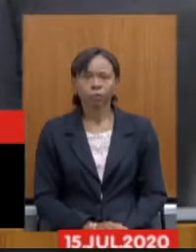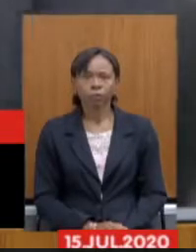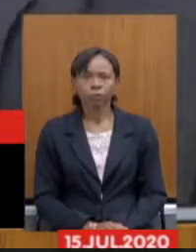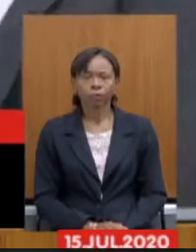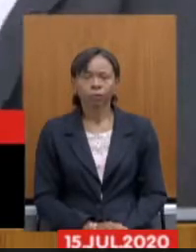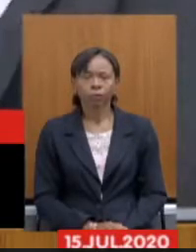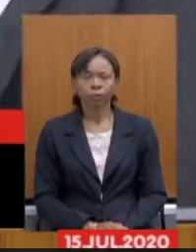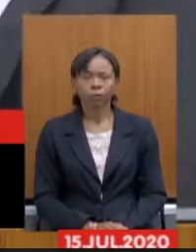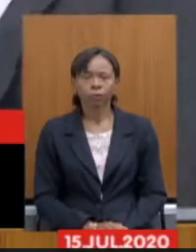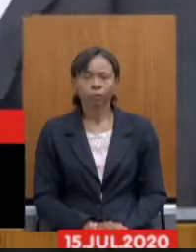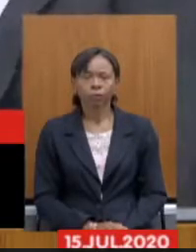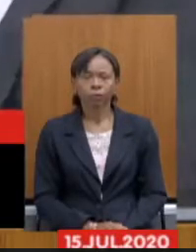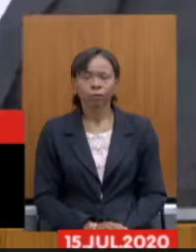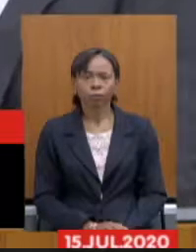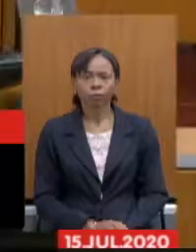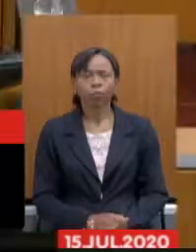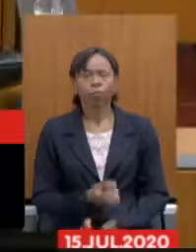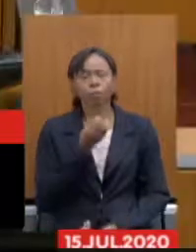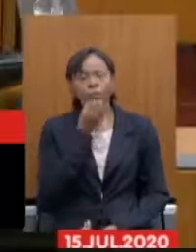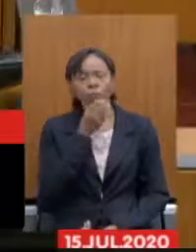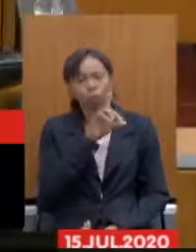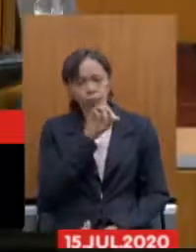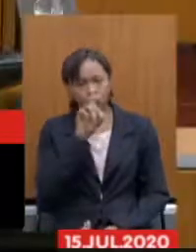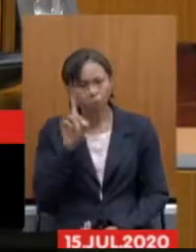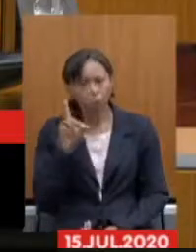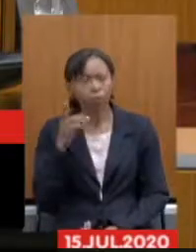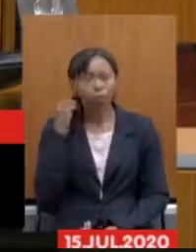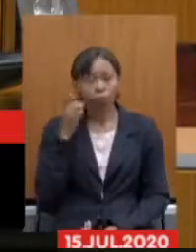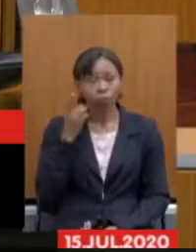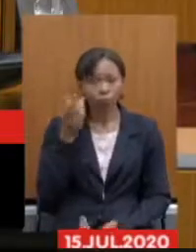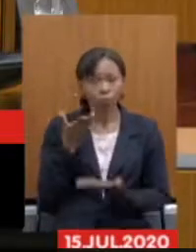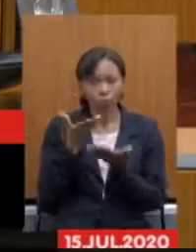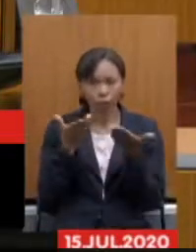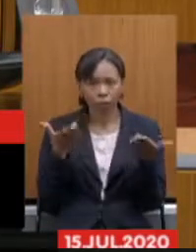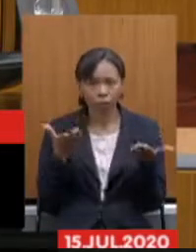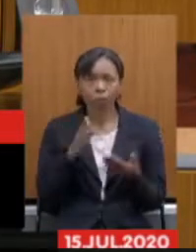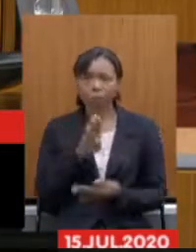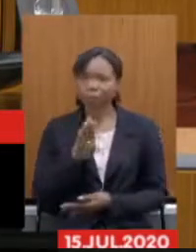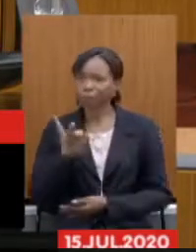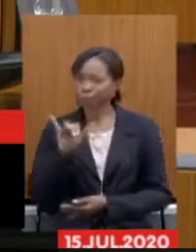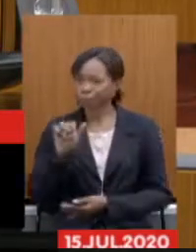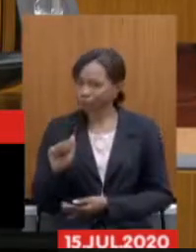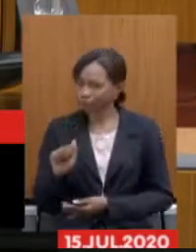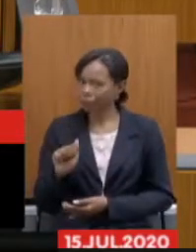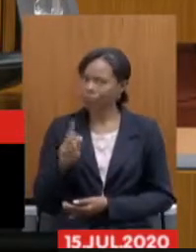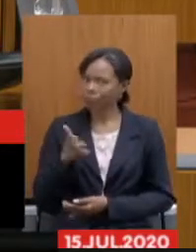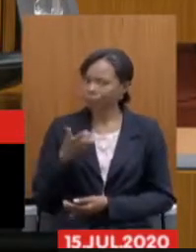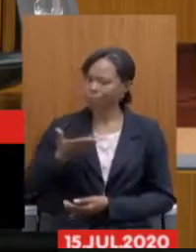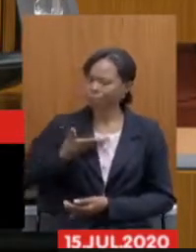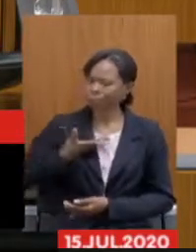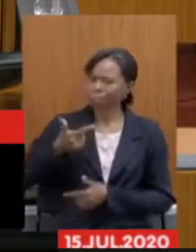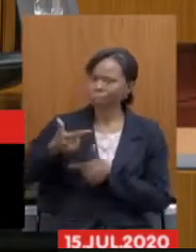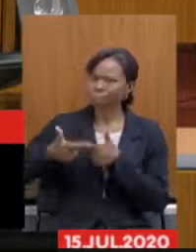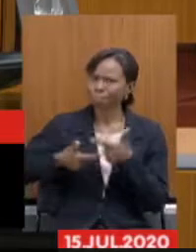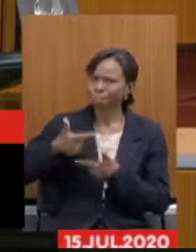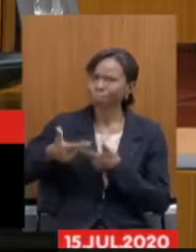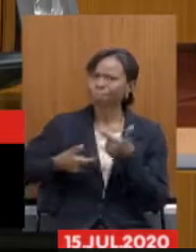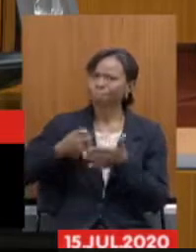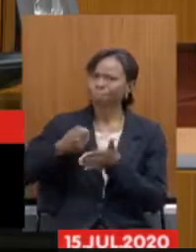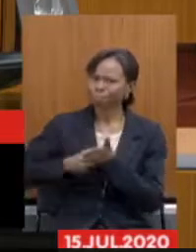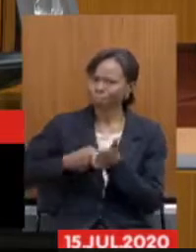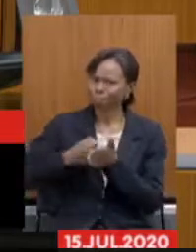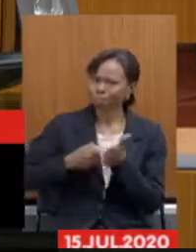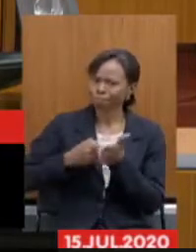inicialmente bom dia bom dia deputados bom dia Bia sempre companheira na luta dos